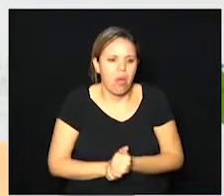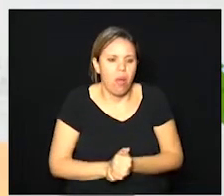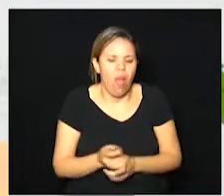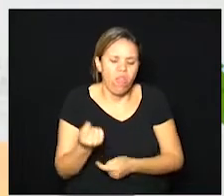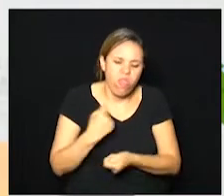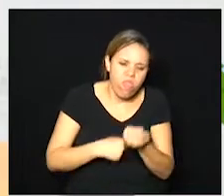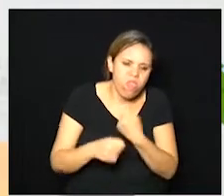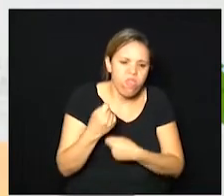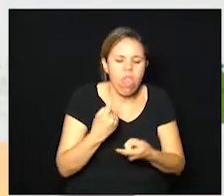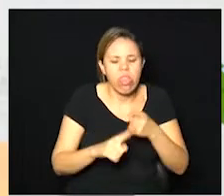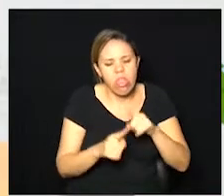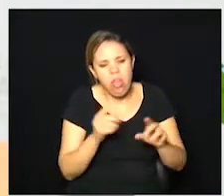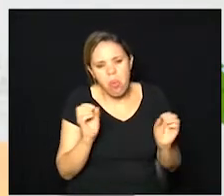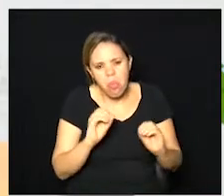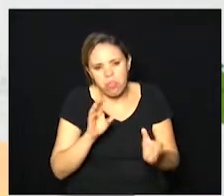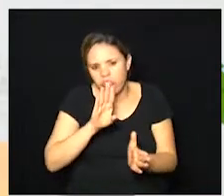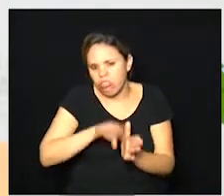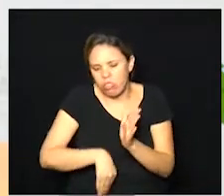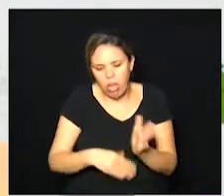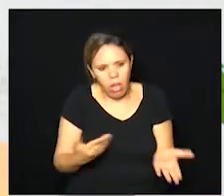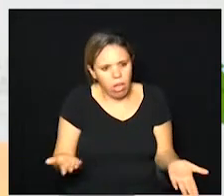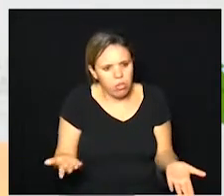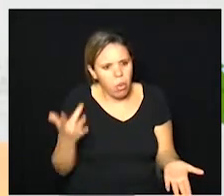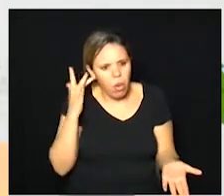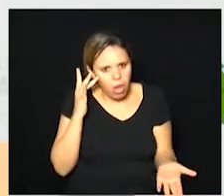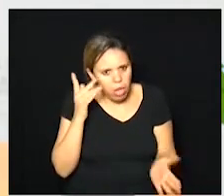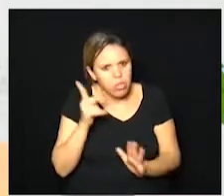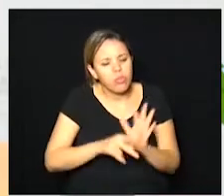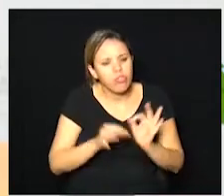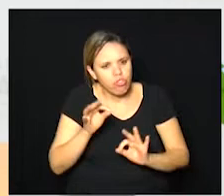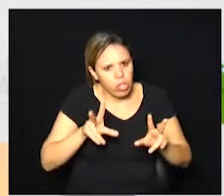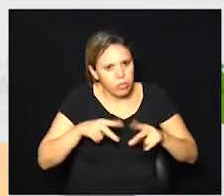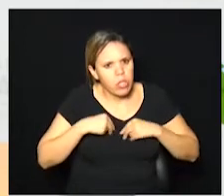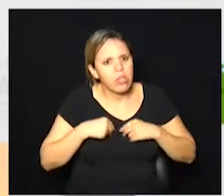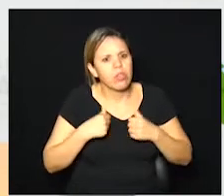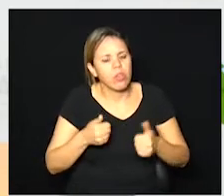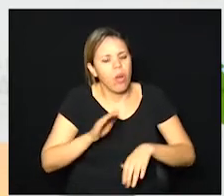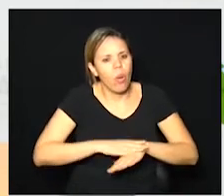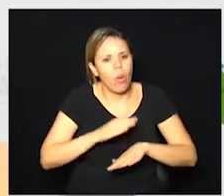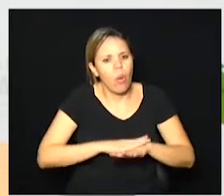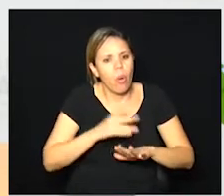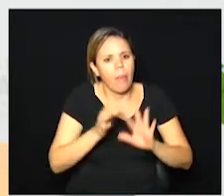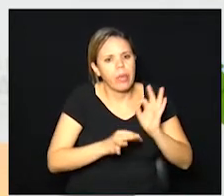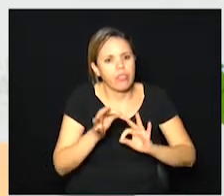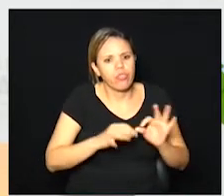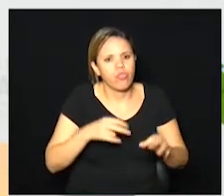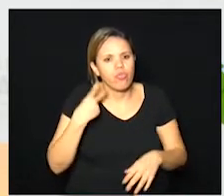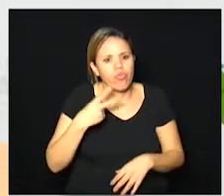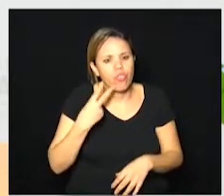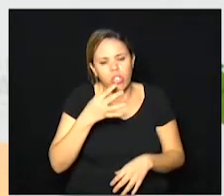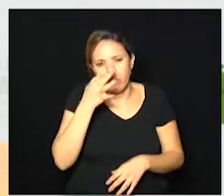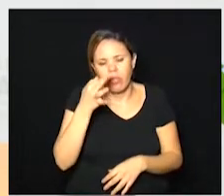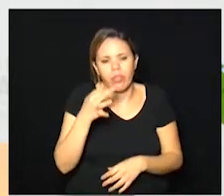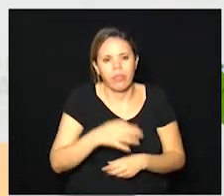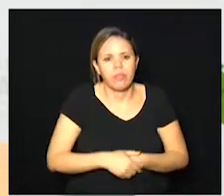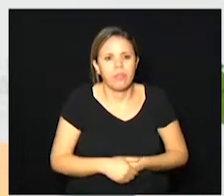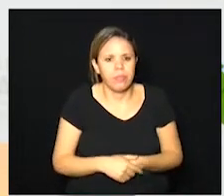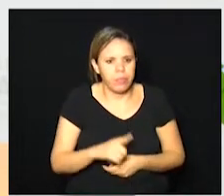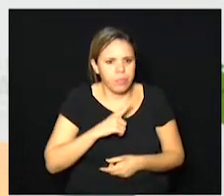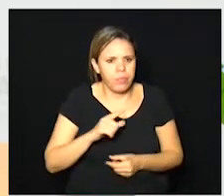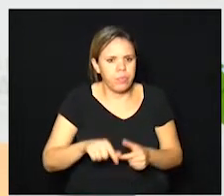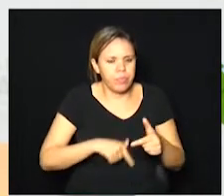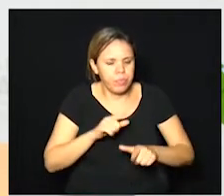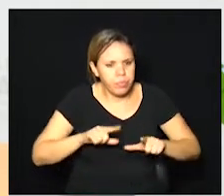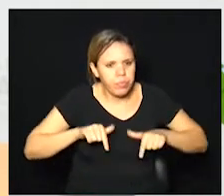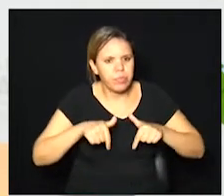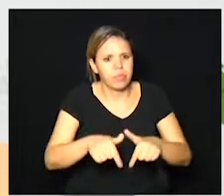negociação para que fosse retirado eu acho um projeto meritório acho que o autor do projeto é o vereador Flores ele tem feito aí um